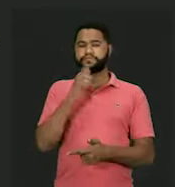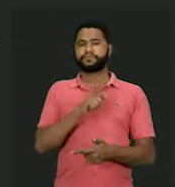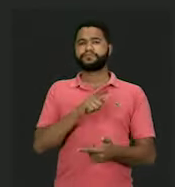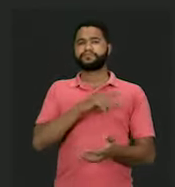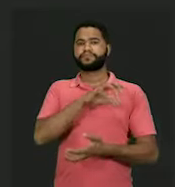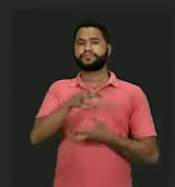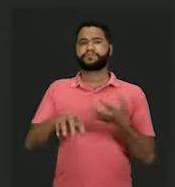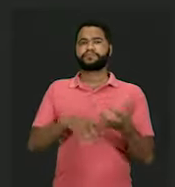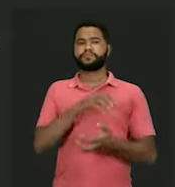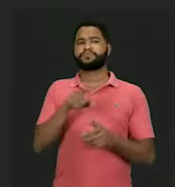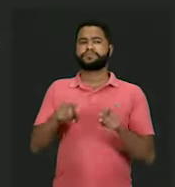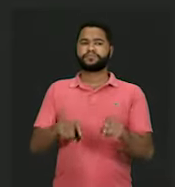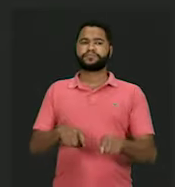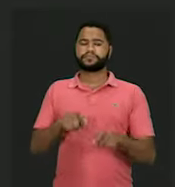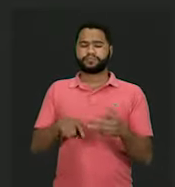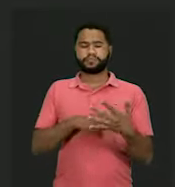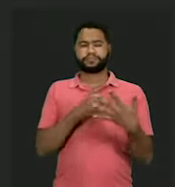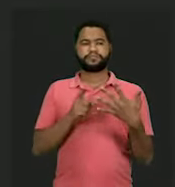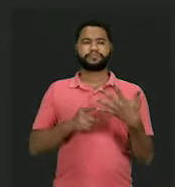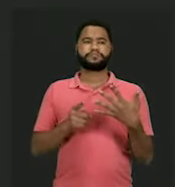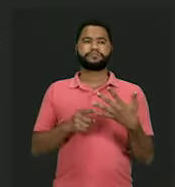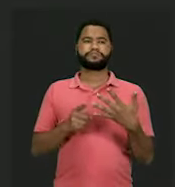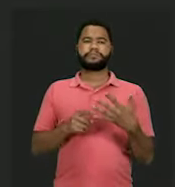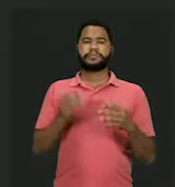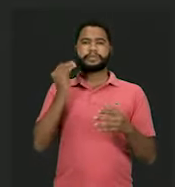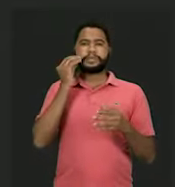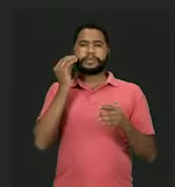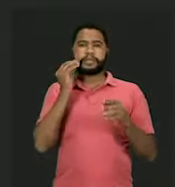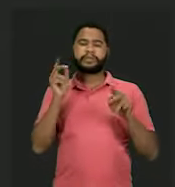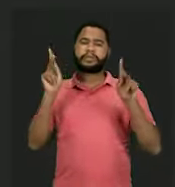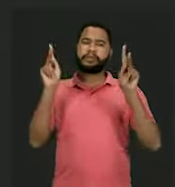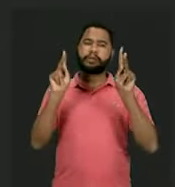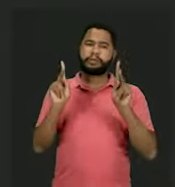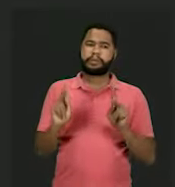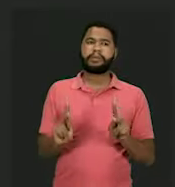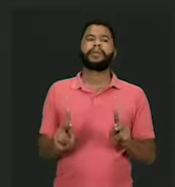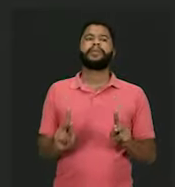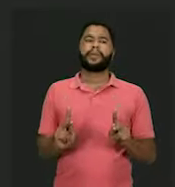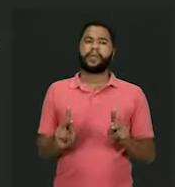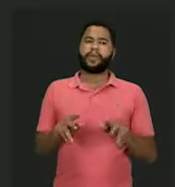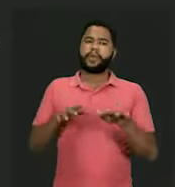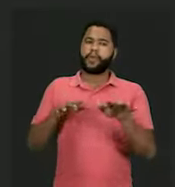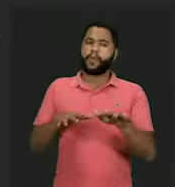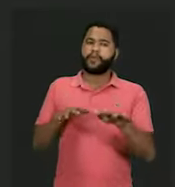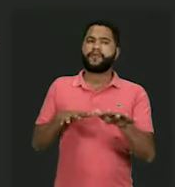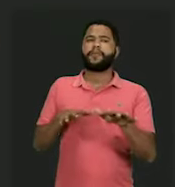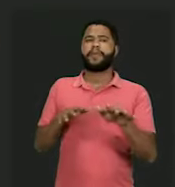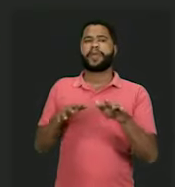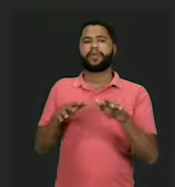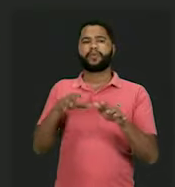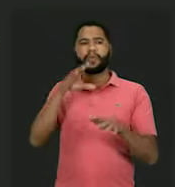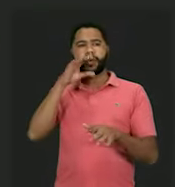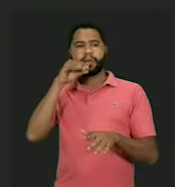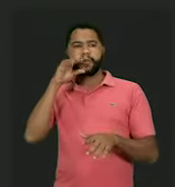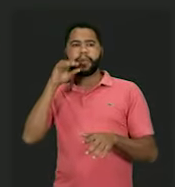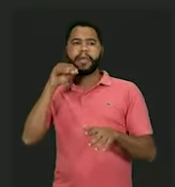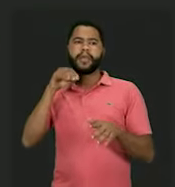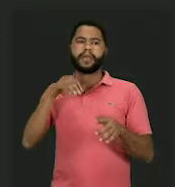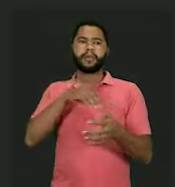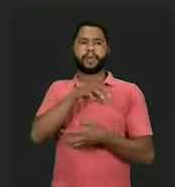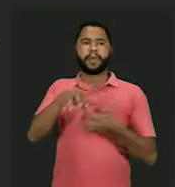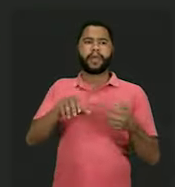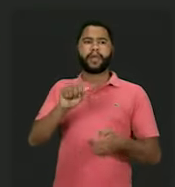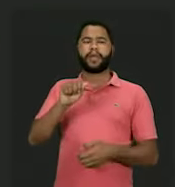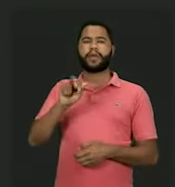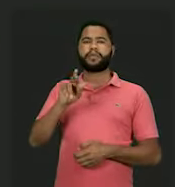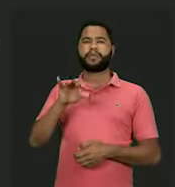agrária, letra E, pacificar os movimentos operários radicalizados pelo anarco